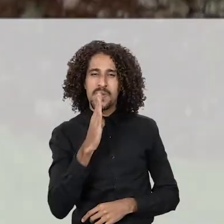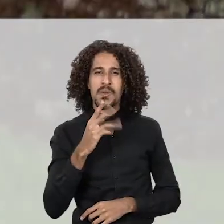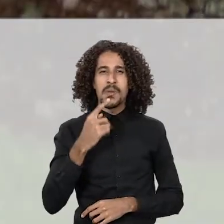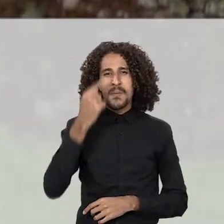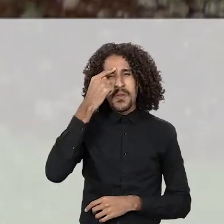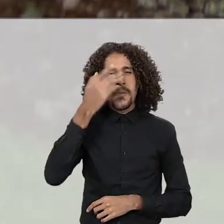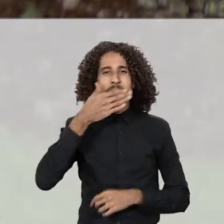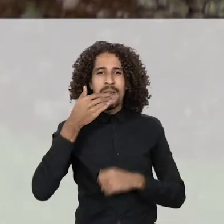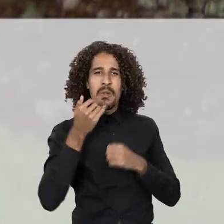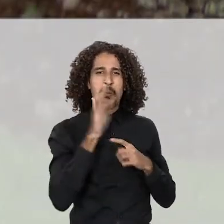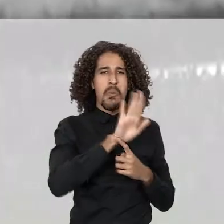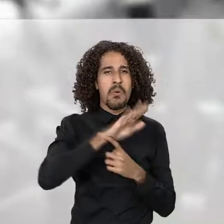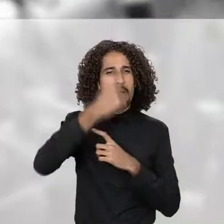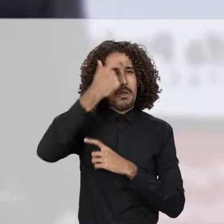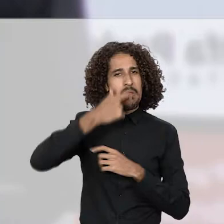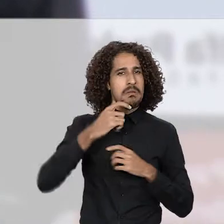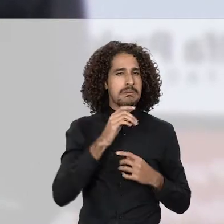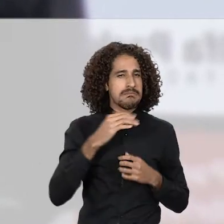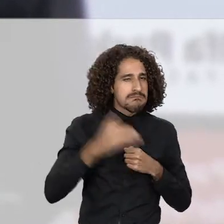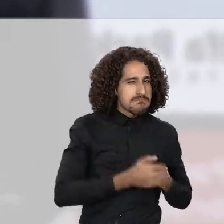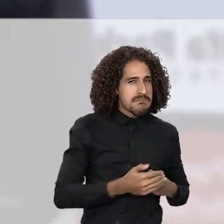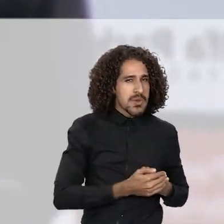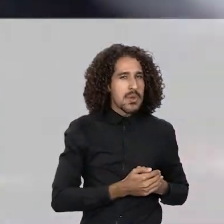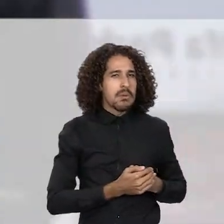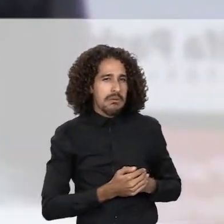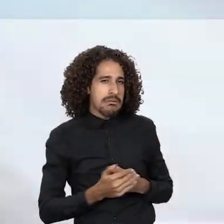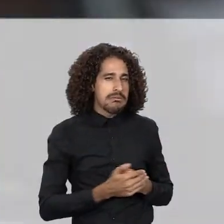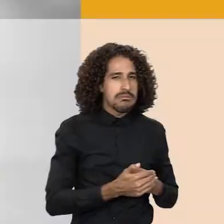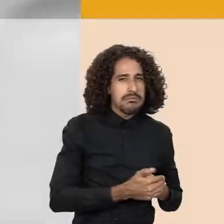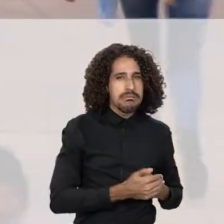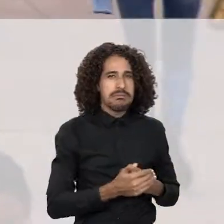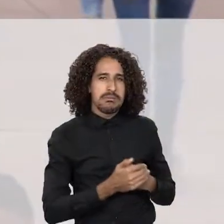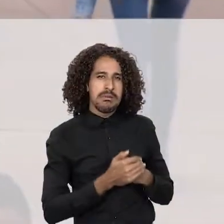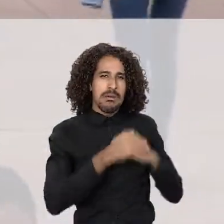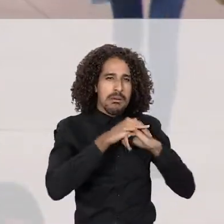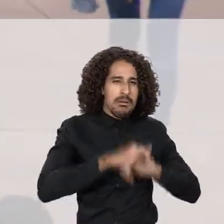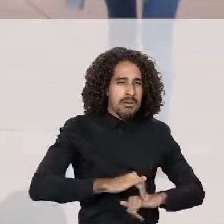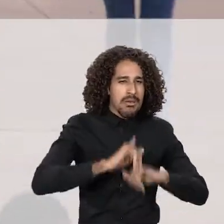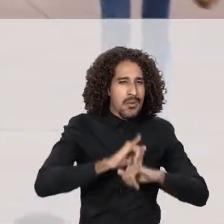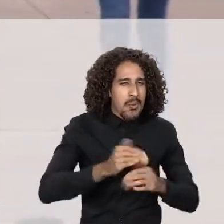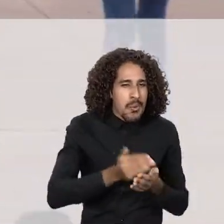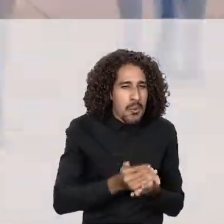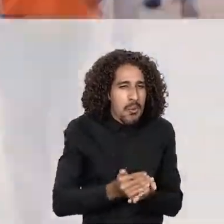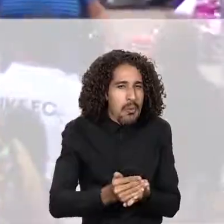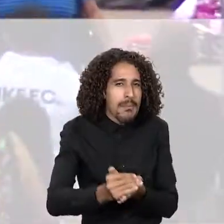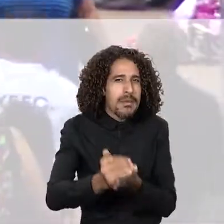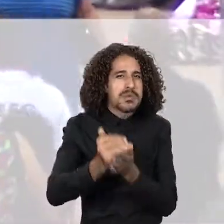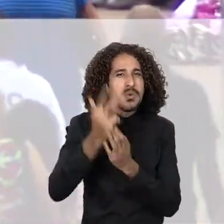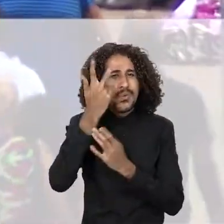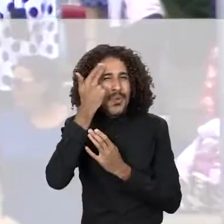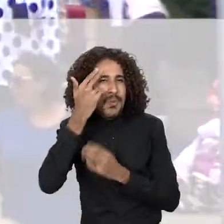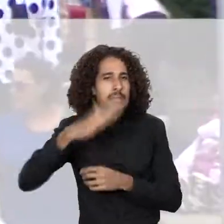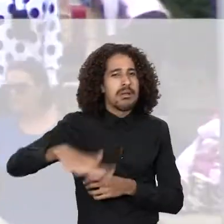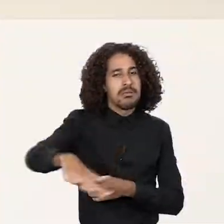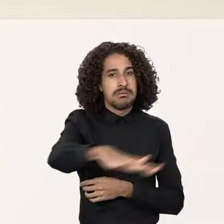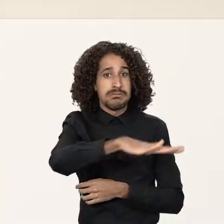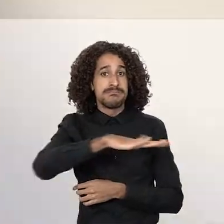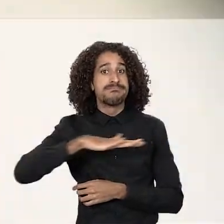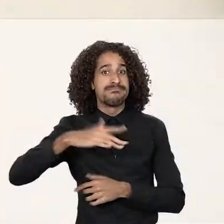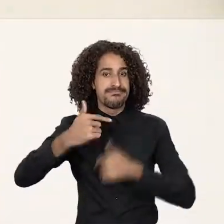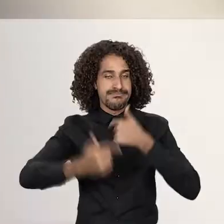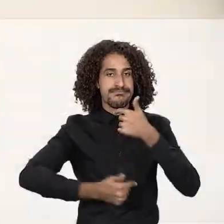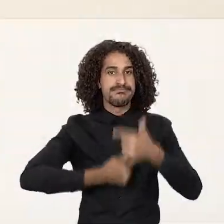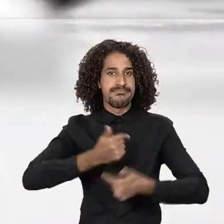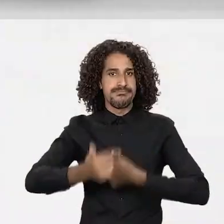preferiram não se identificar. Uma violência invisível que tem se tornado cada vez mais comum no ambiente